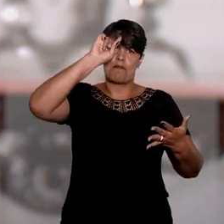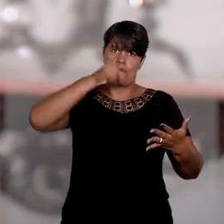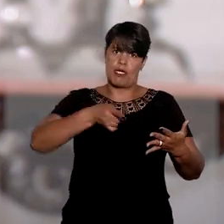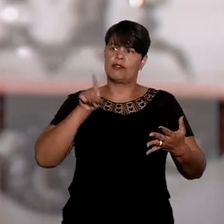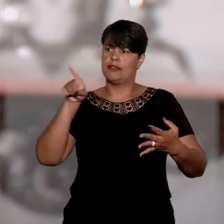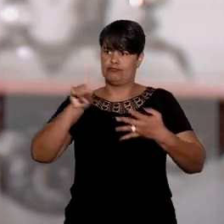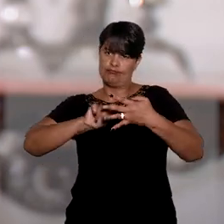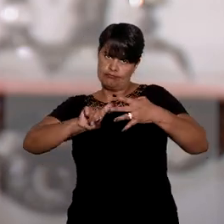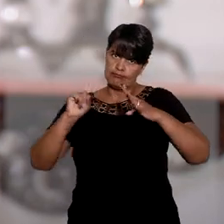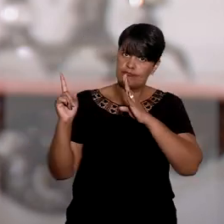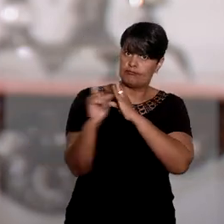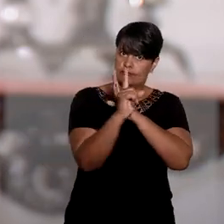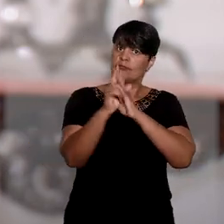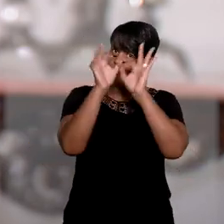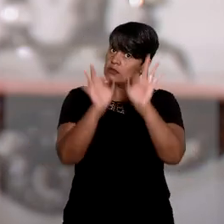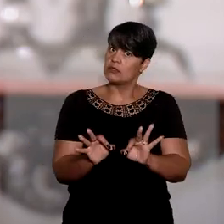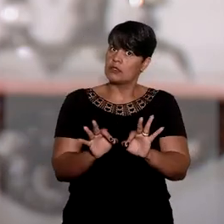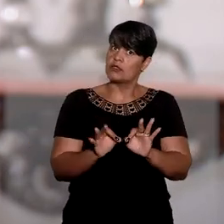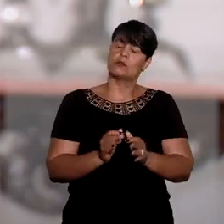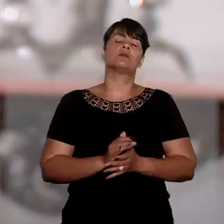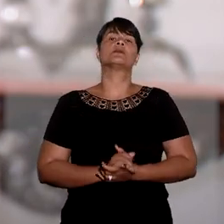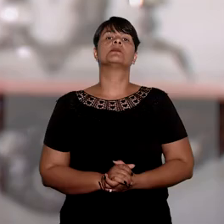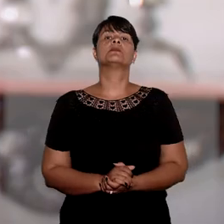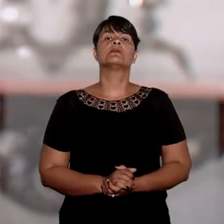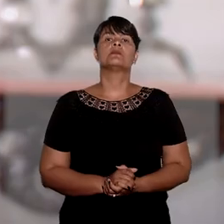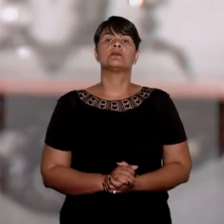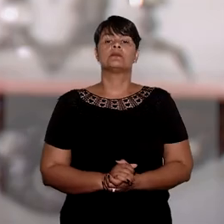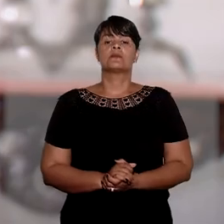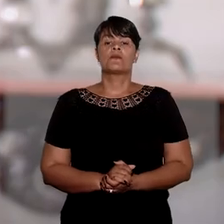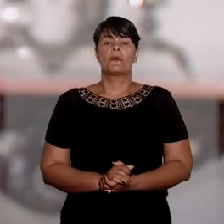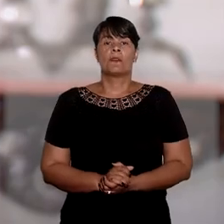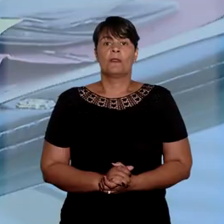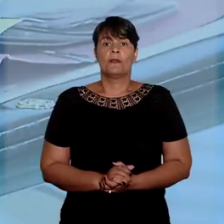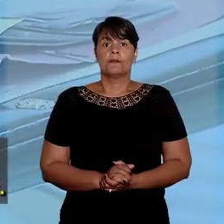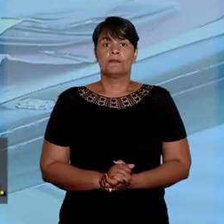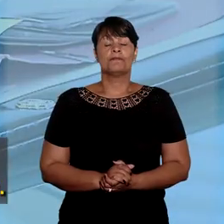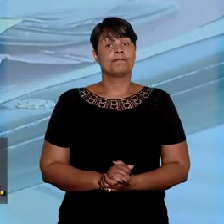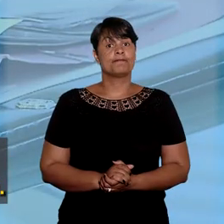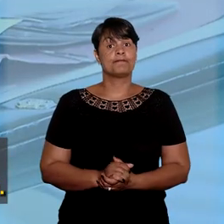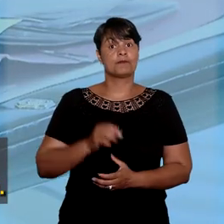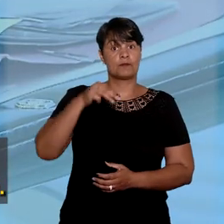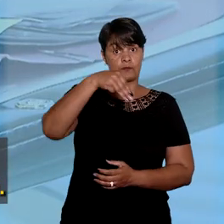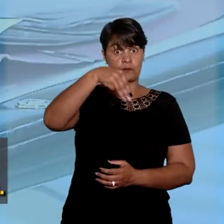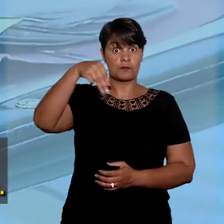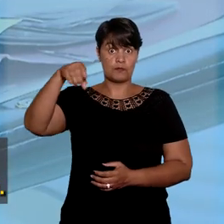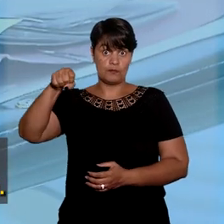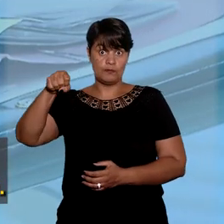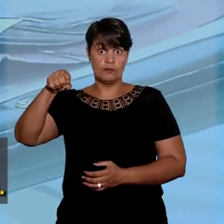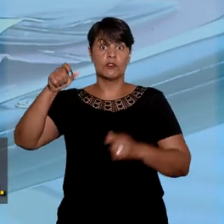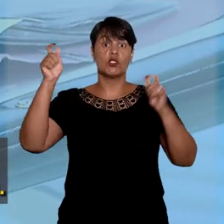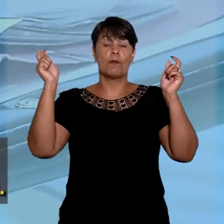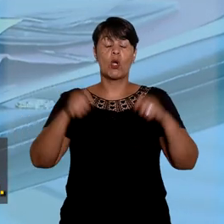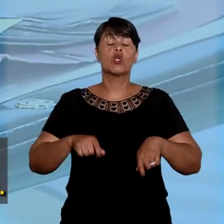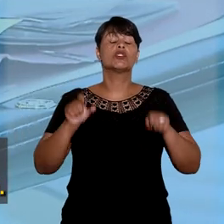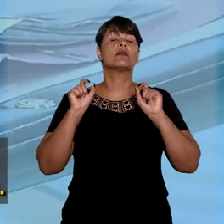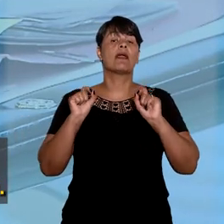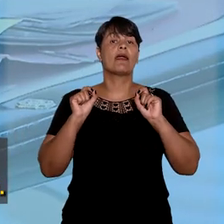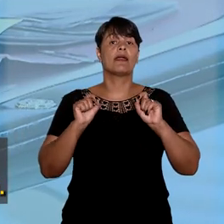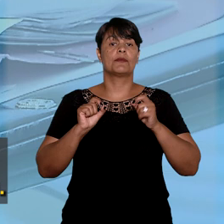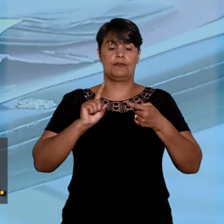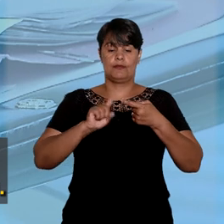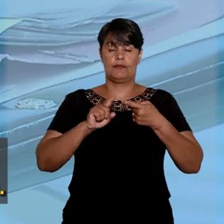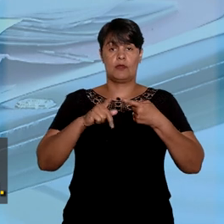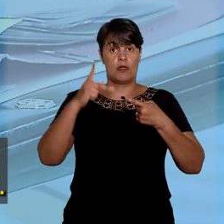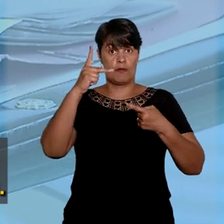seguida a ordem estabelecida na lista de aprovação do concurso público. O mandado de segurança pode ser impetrado por pessoa